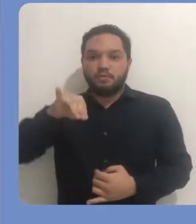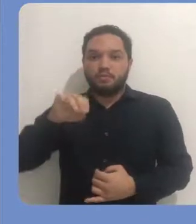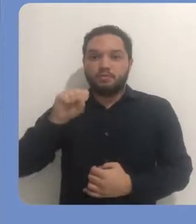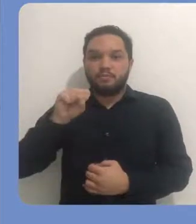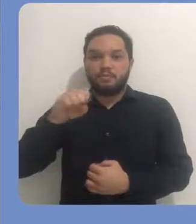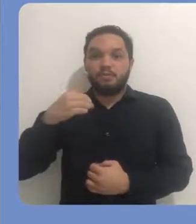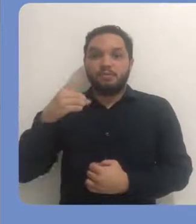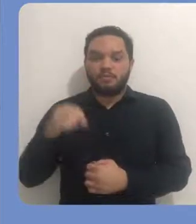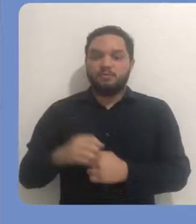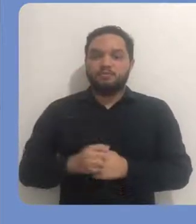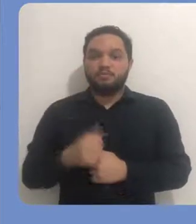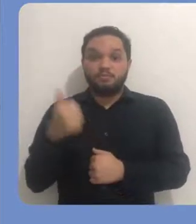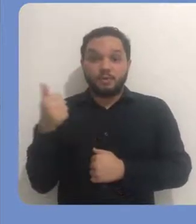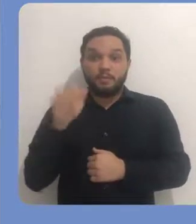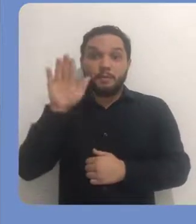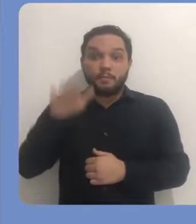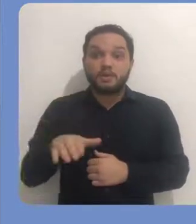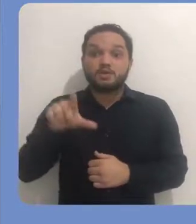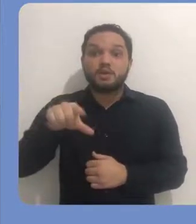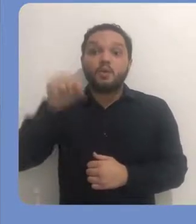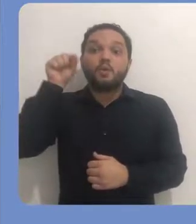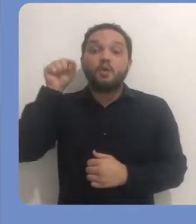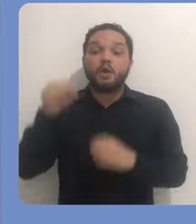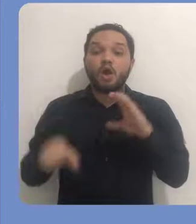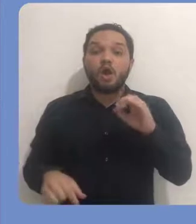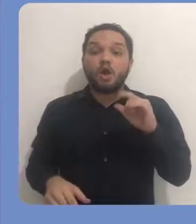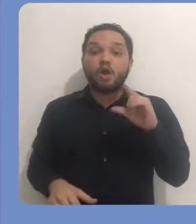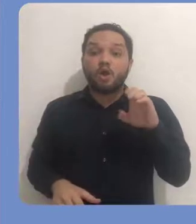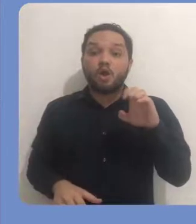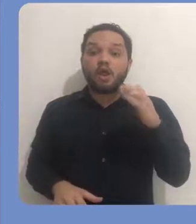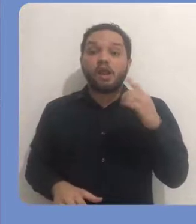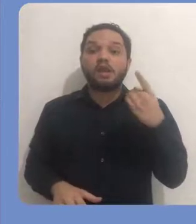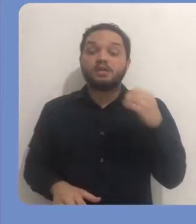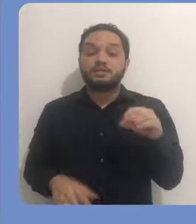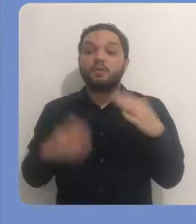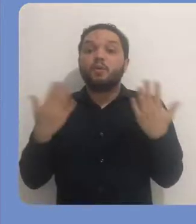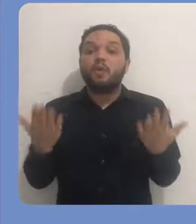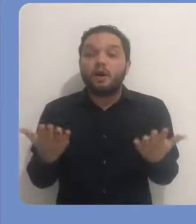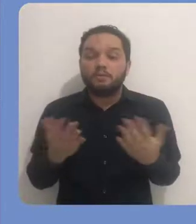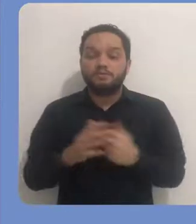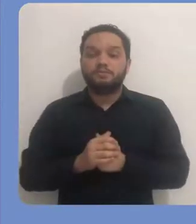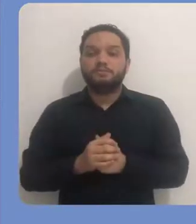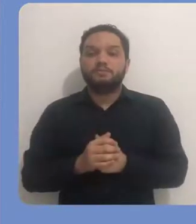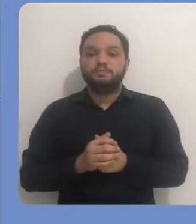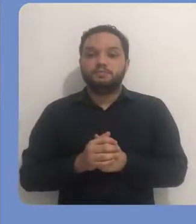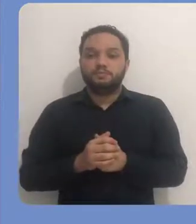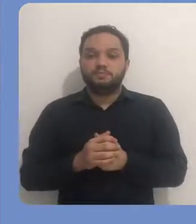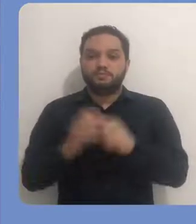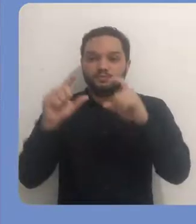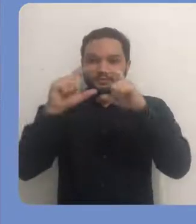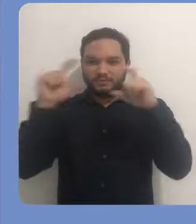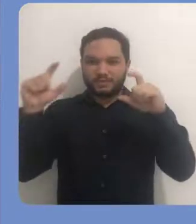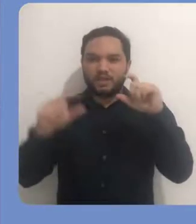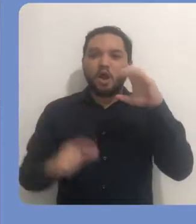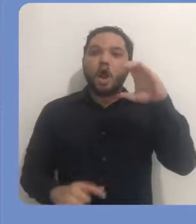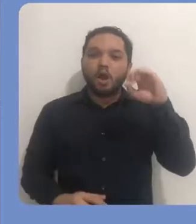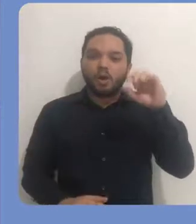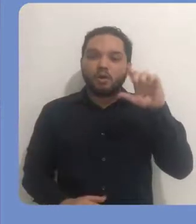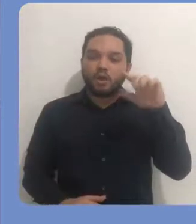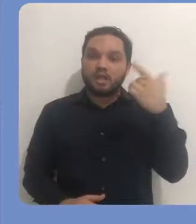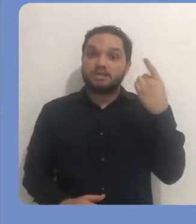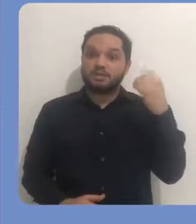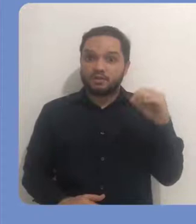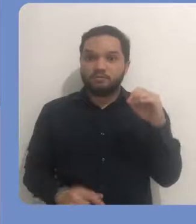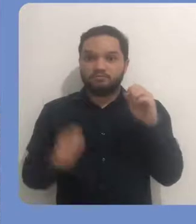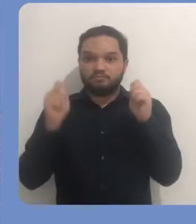O primeiro passo é selecionar a qual coleção você deseja fazer a submissão do seu material. No campo